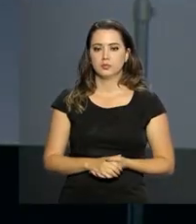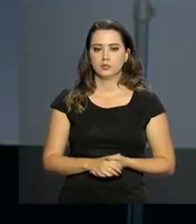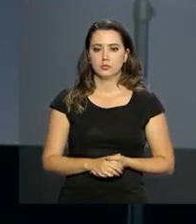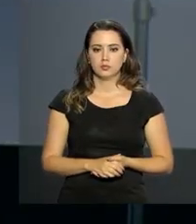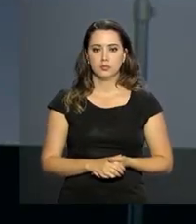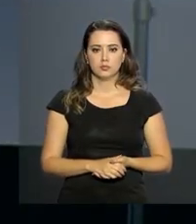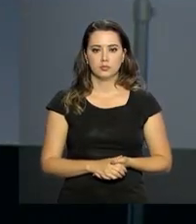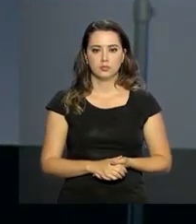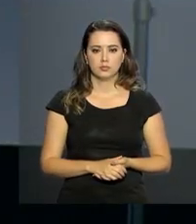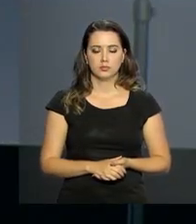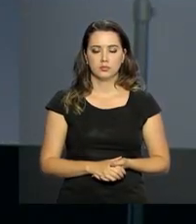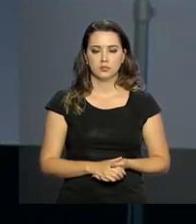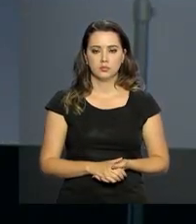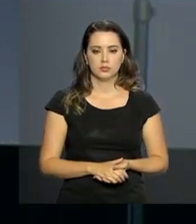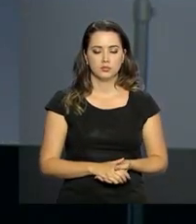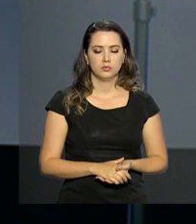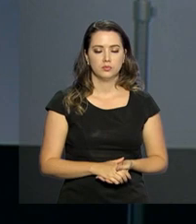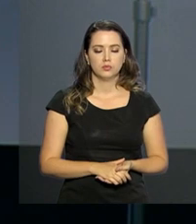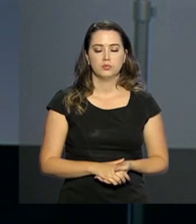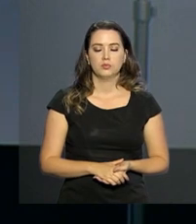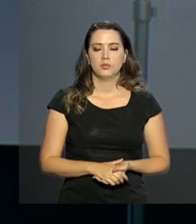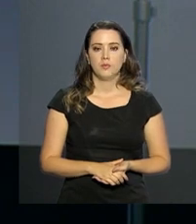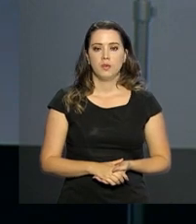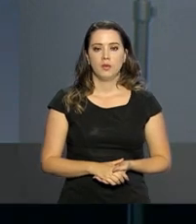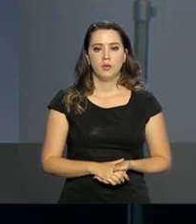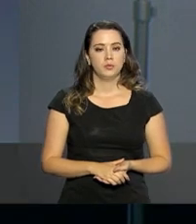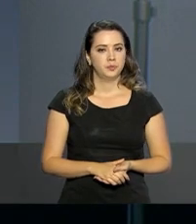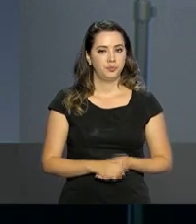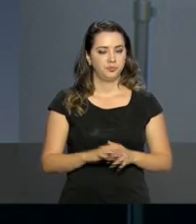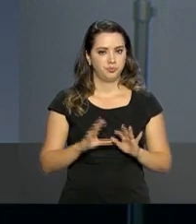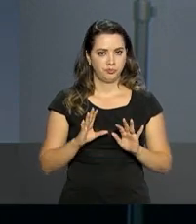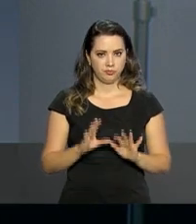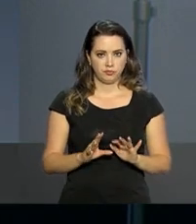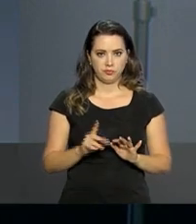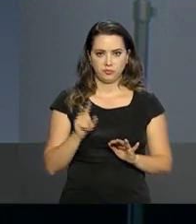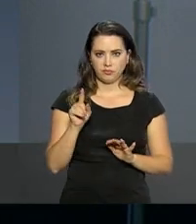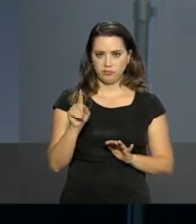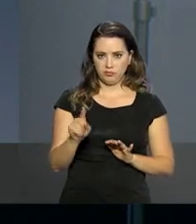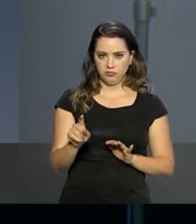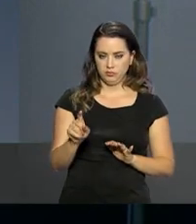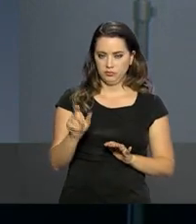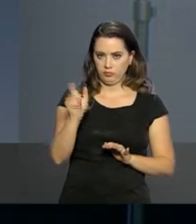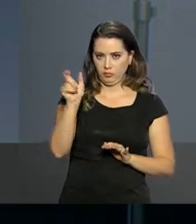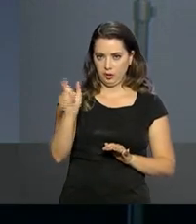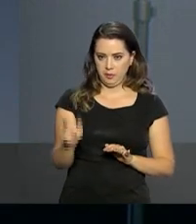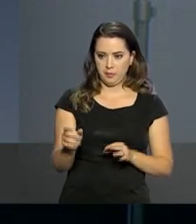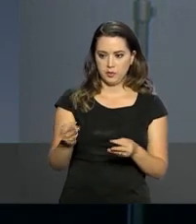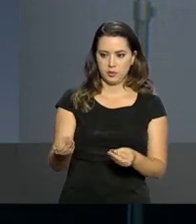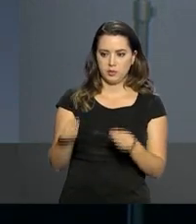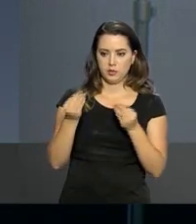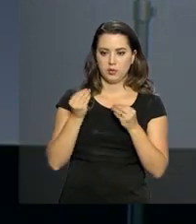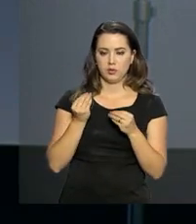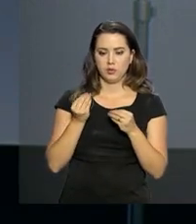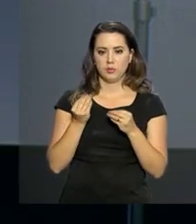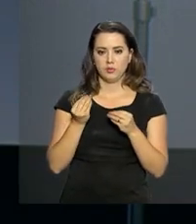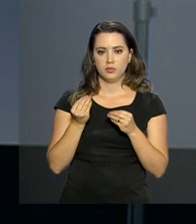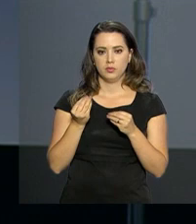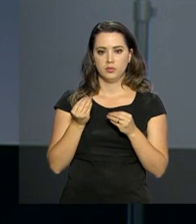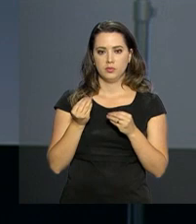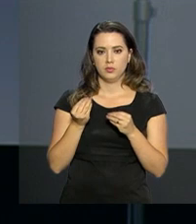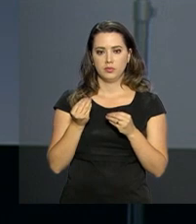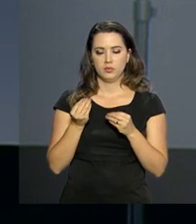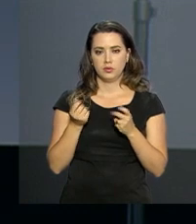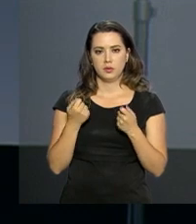Ele nos dá, volto ao décio, o retorno ao óbvio. A